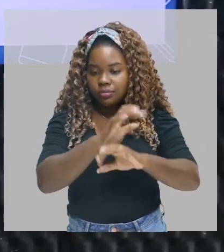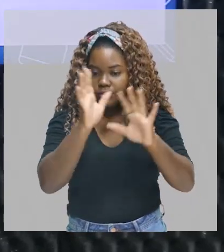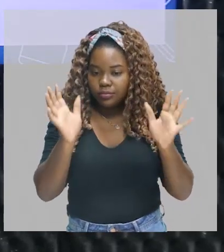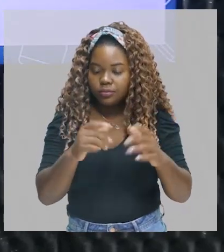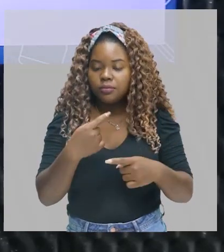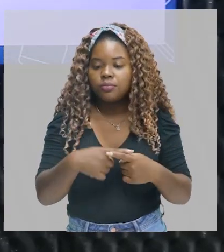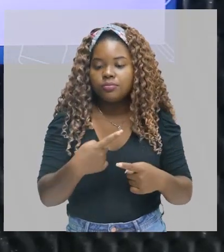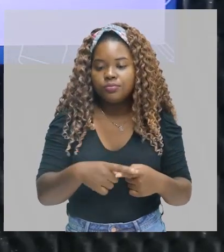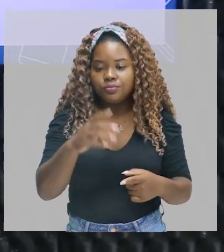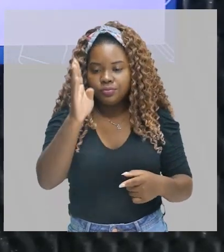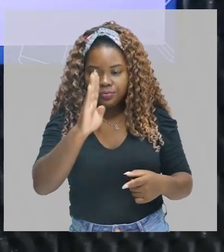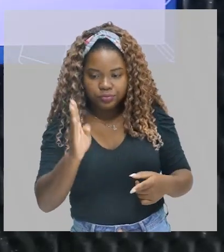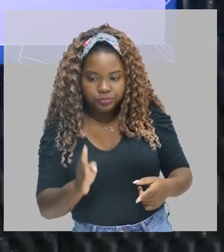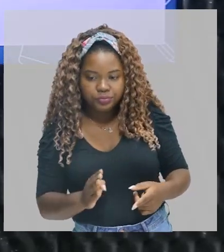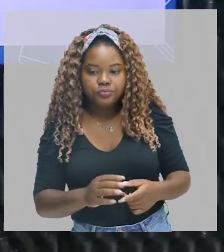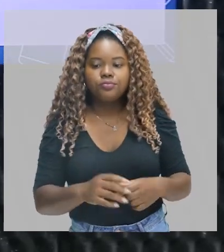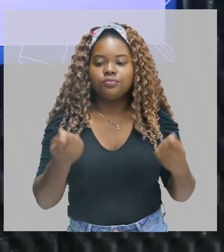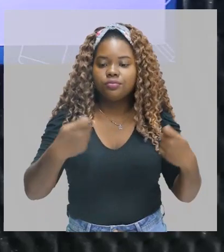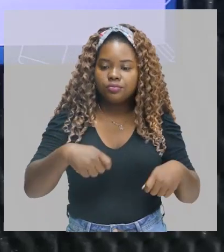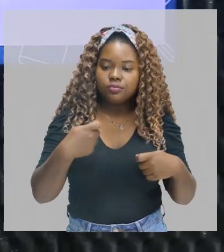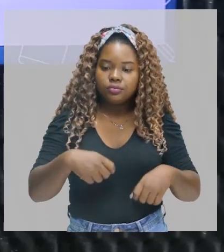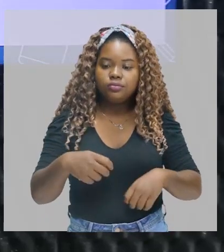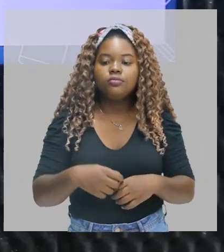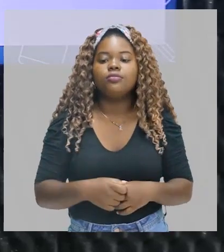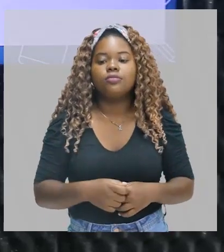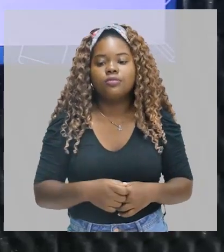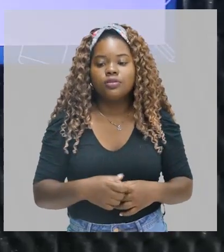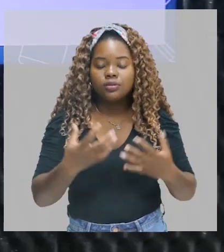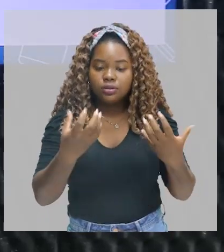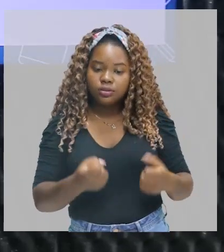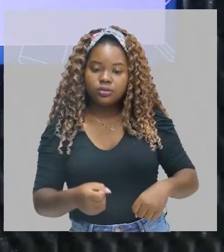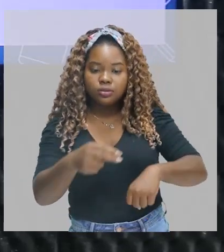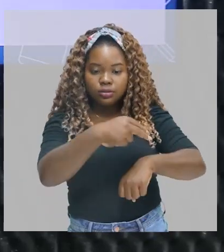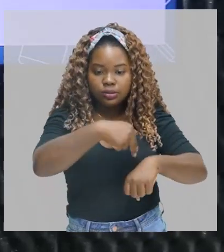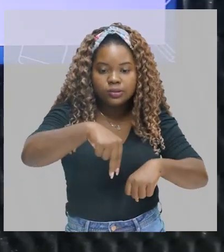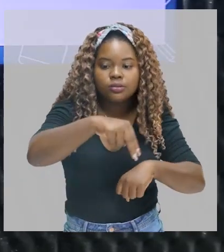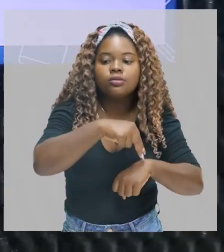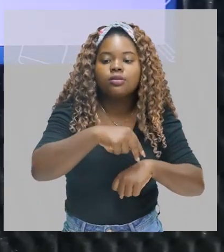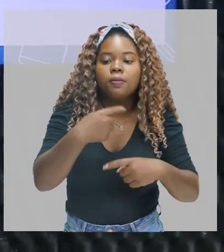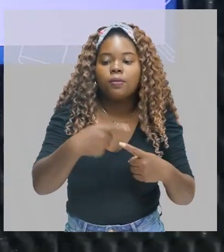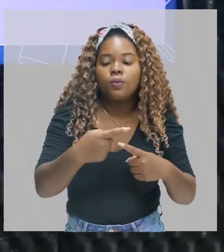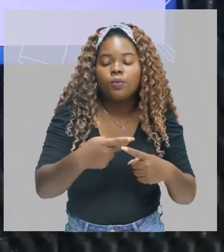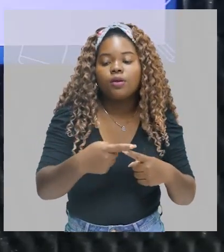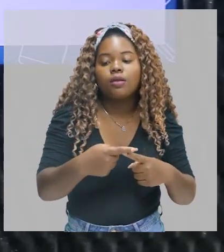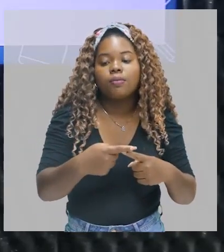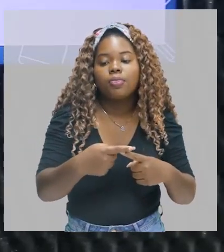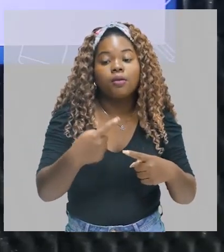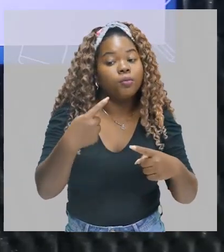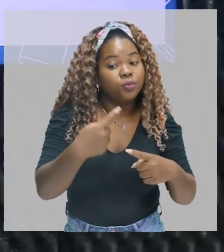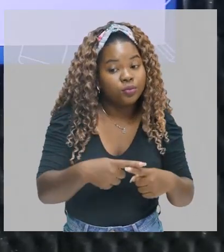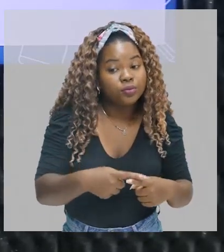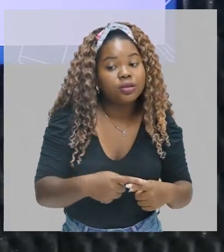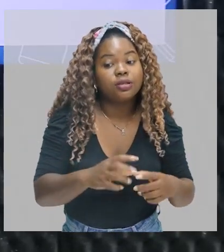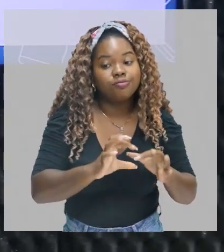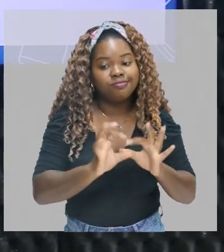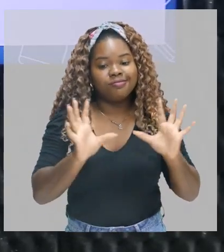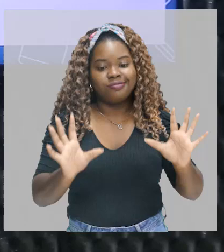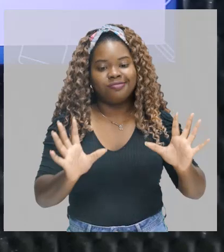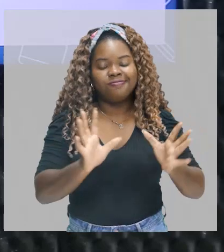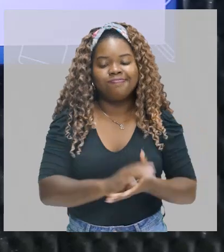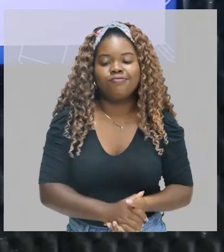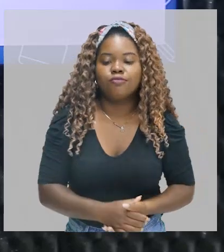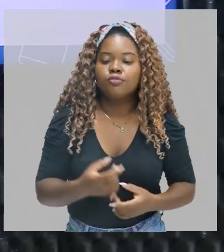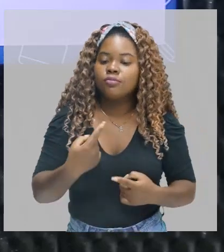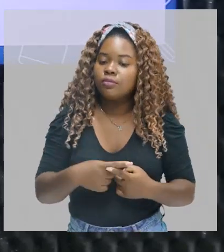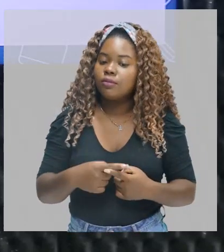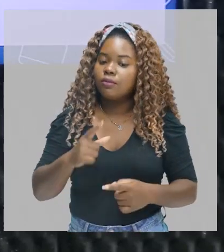autoafirmar-se como nação? Porque ele passou a ser independente? Por que entrou em vigência um estilo